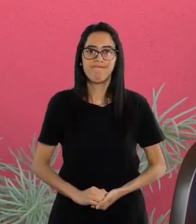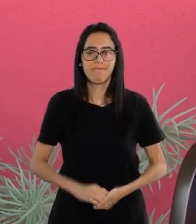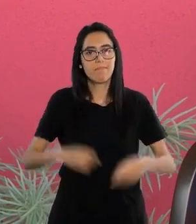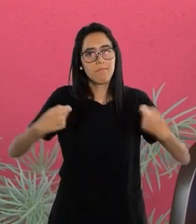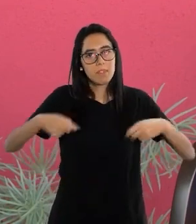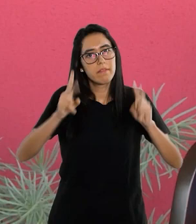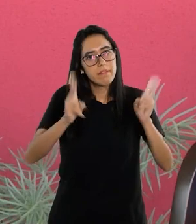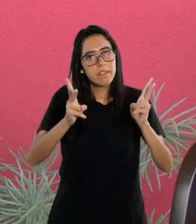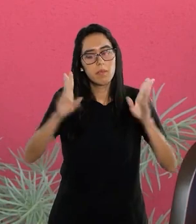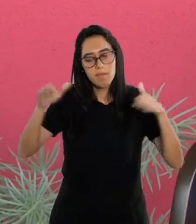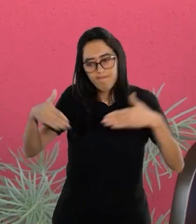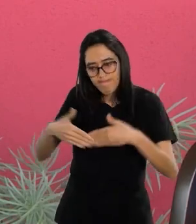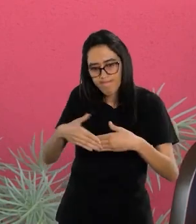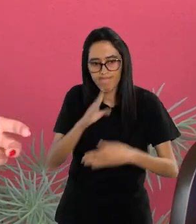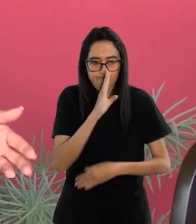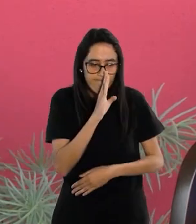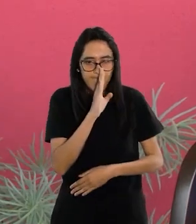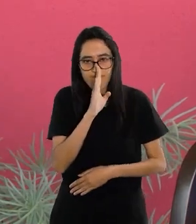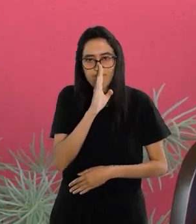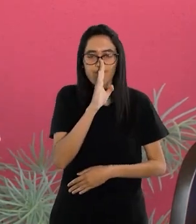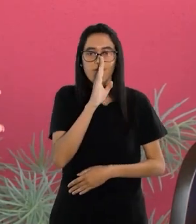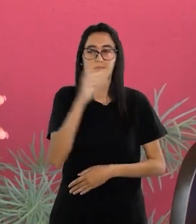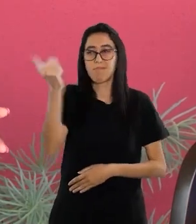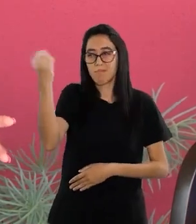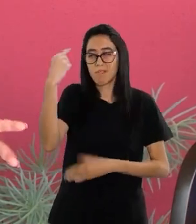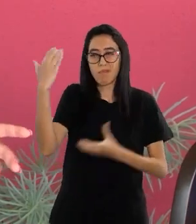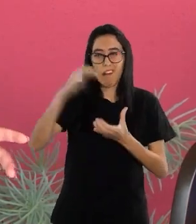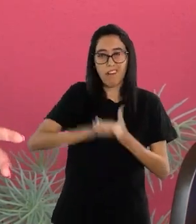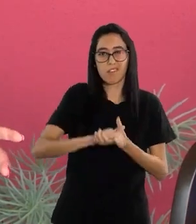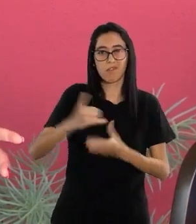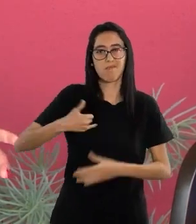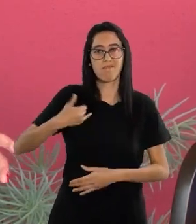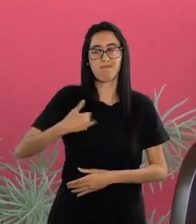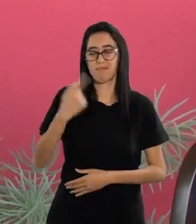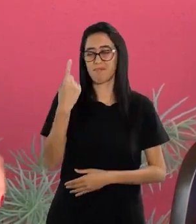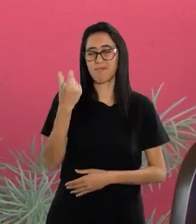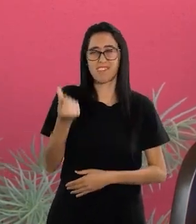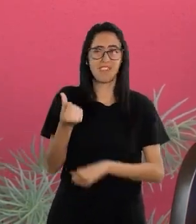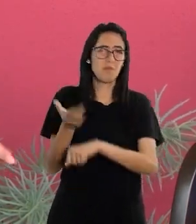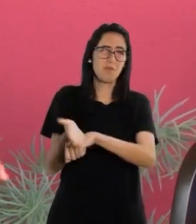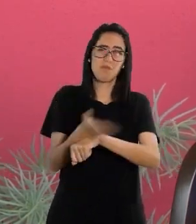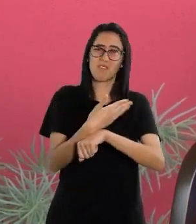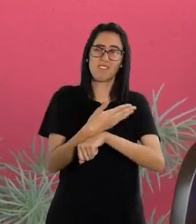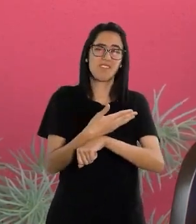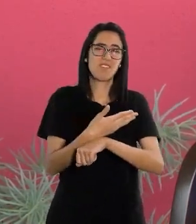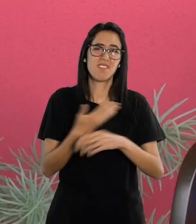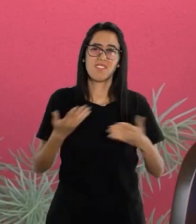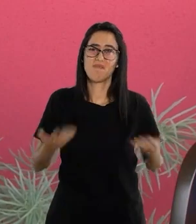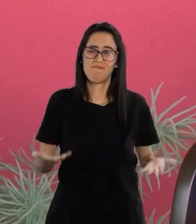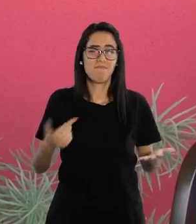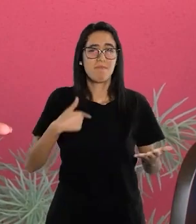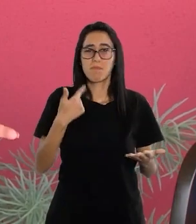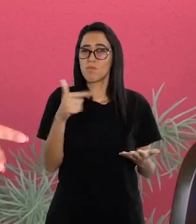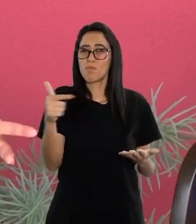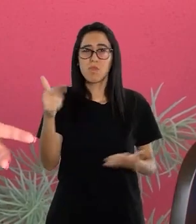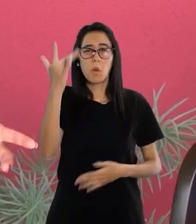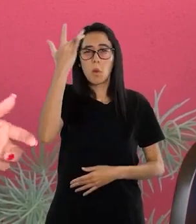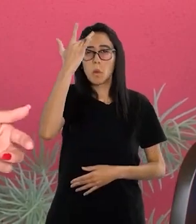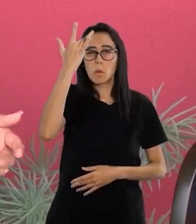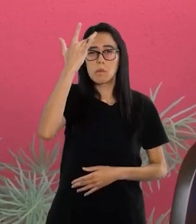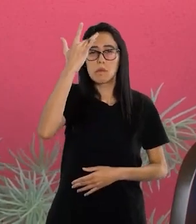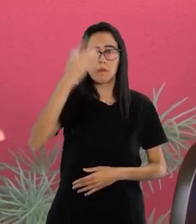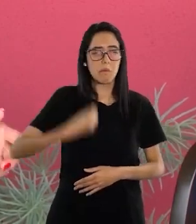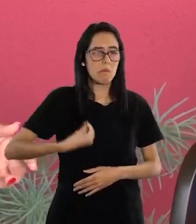E sempre submissa. Me casaram muito cedo. Eu tinha 16 anos. Não tinha muita